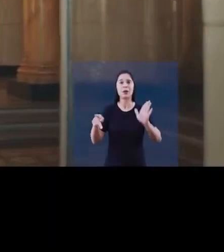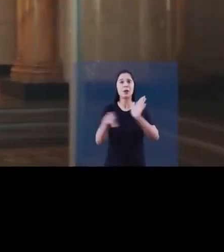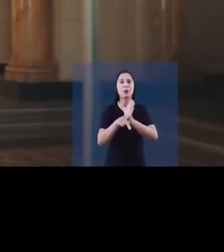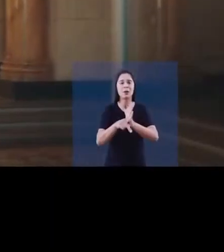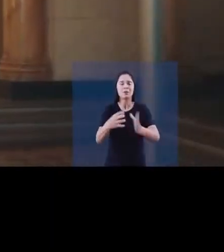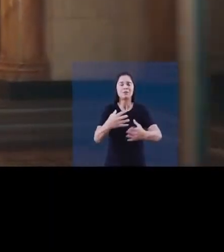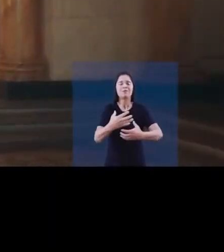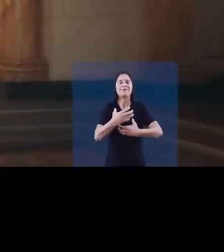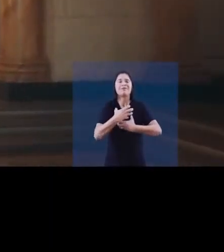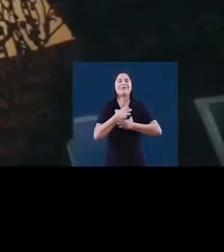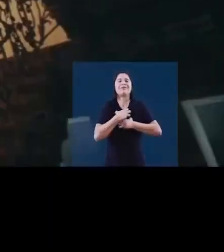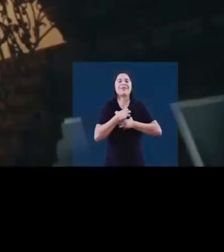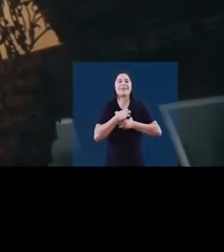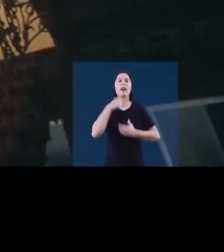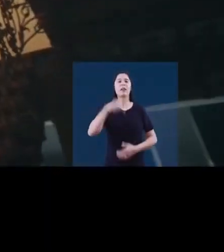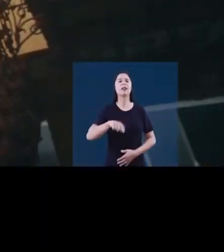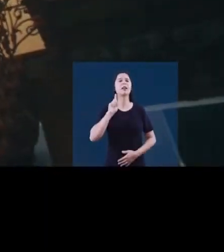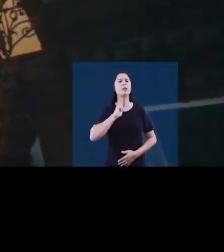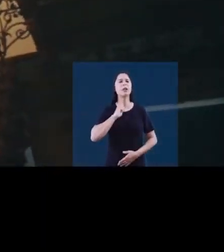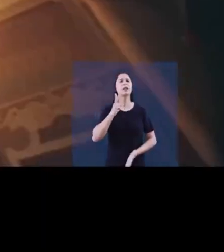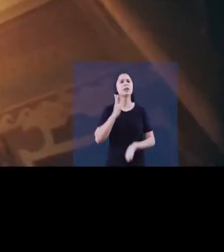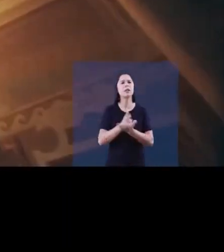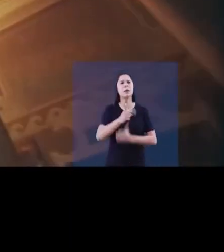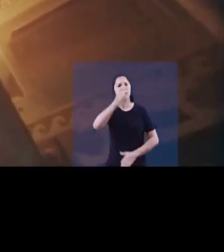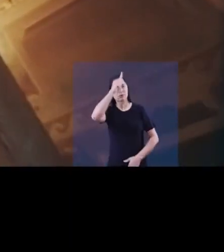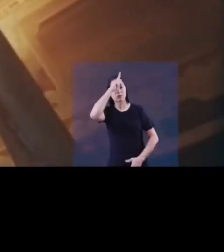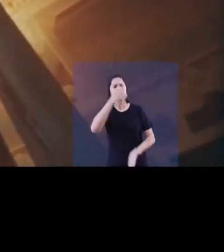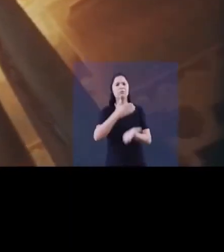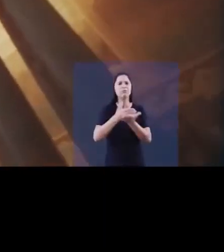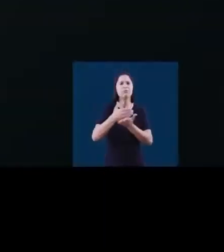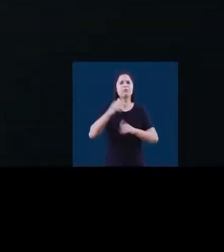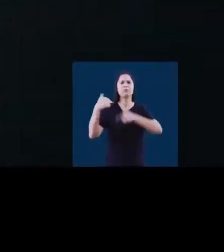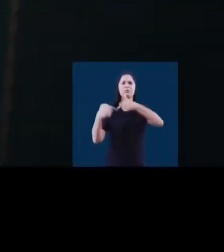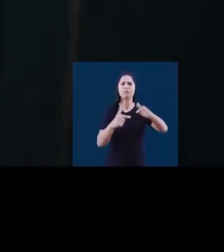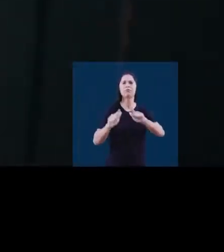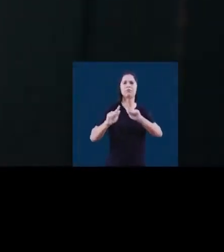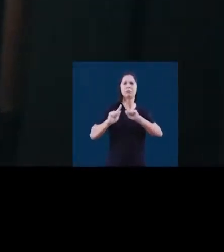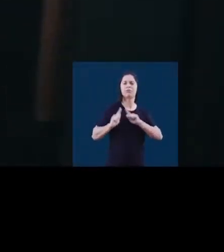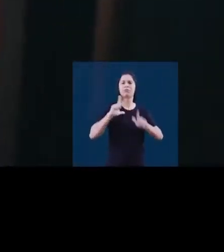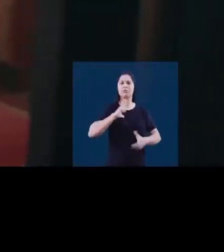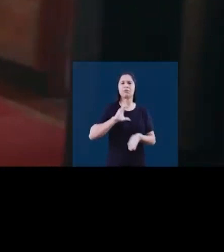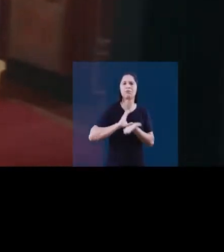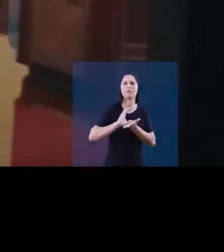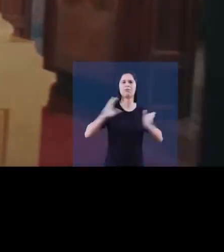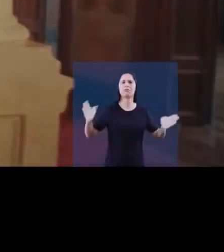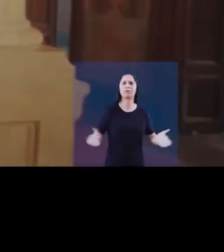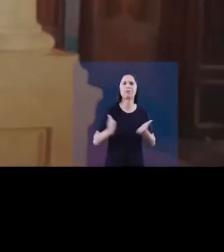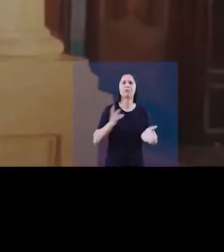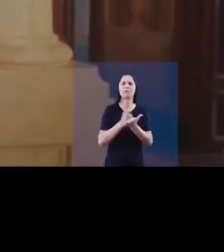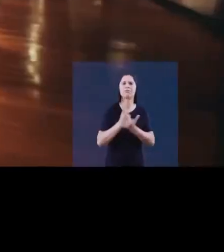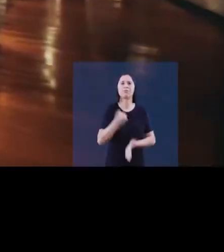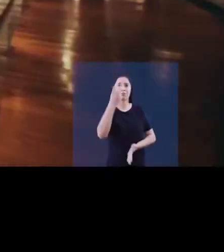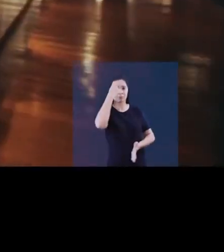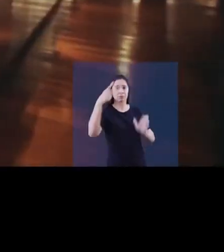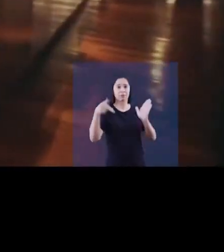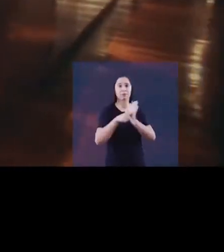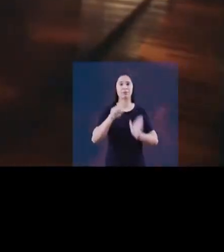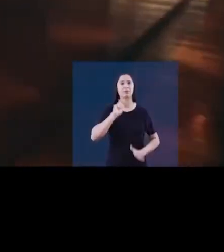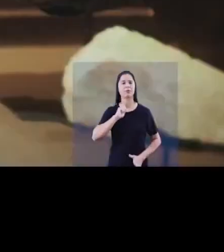Aqui em Minas, desde que chegamos, temos investido e incentivado de forma contínua a cultura mineira.